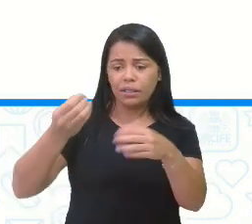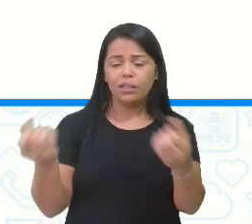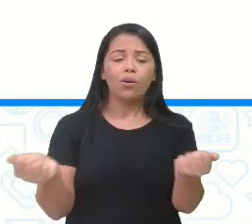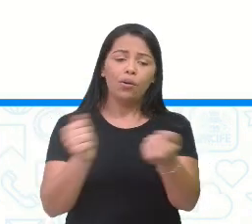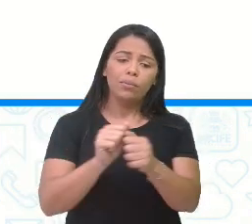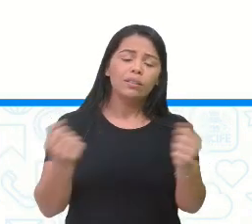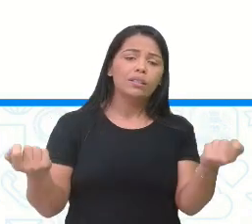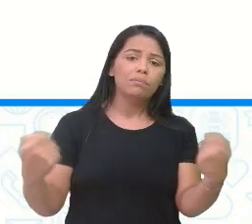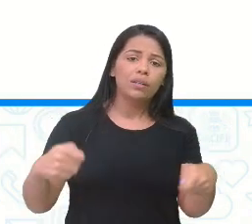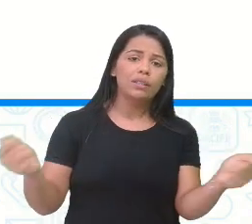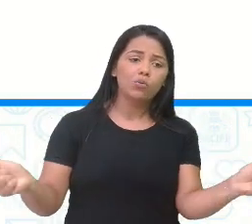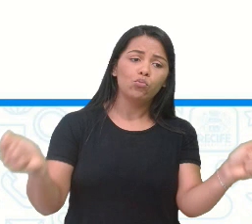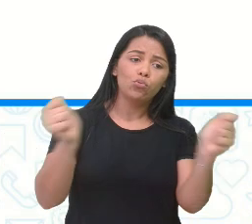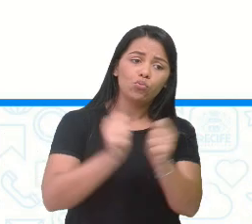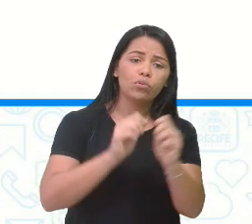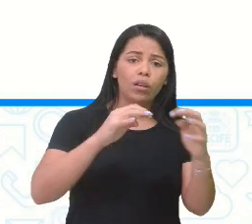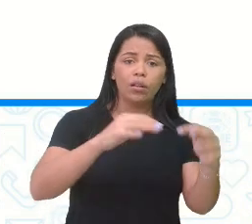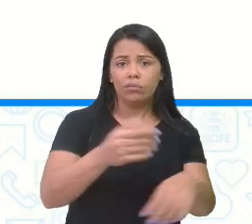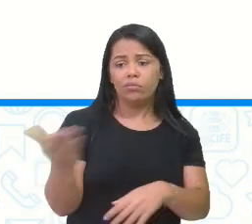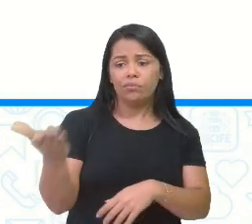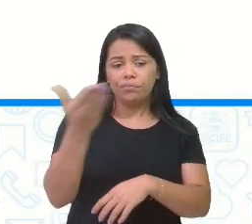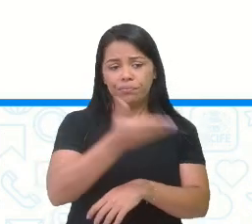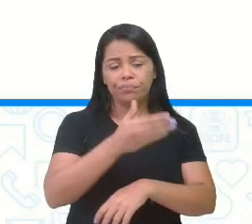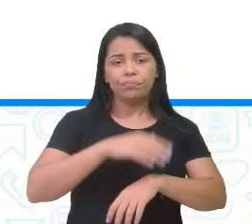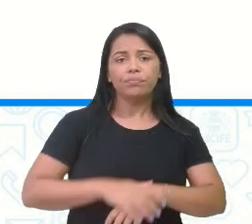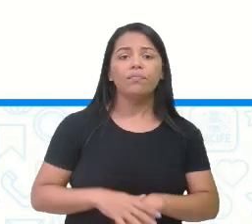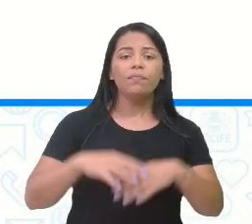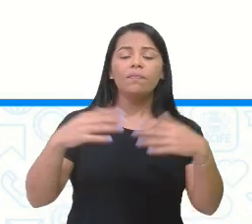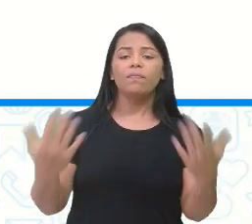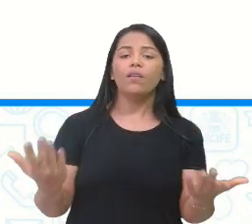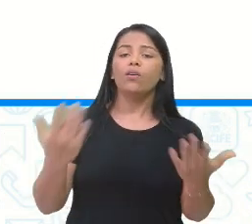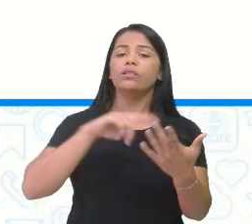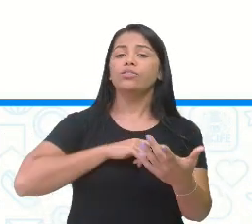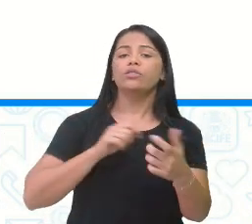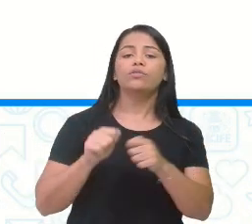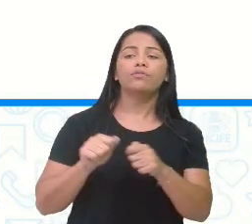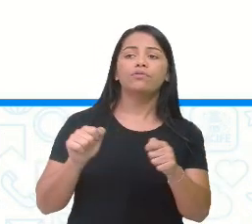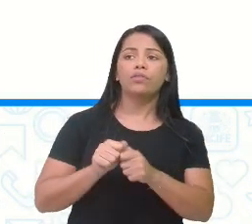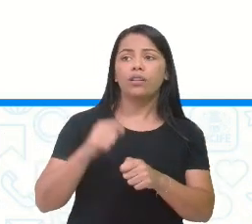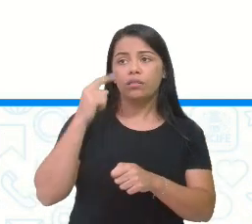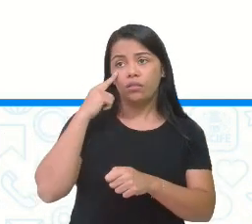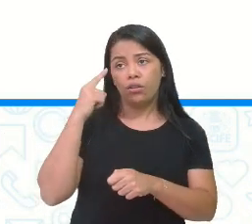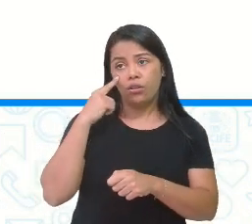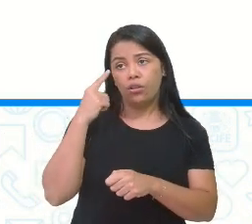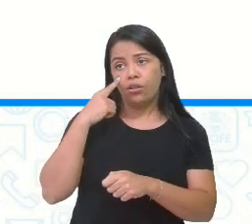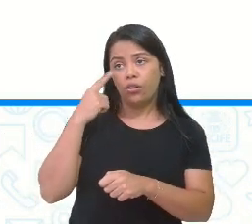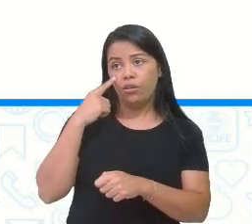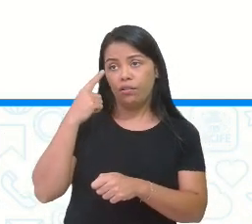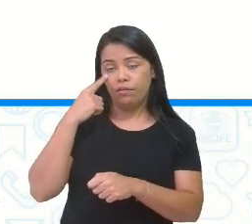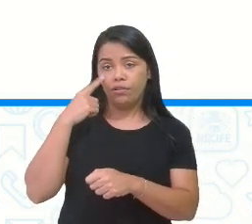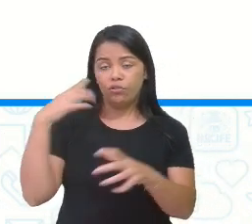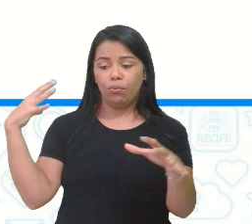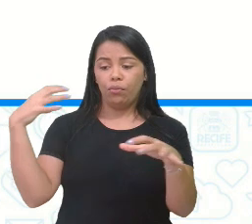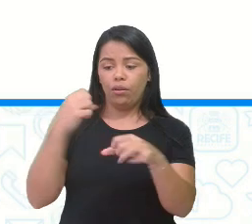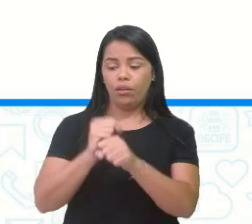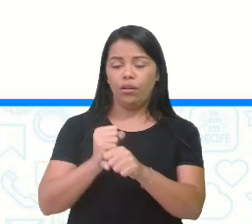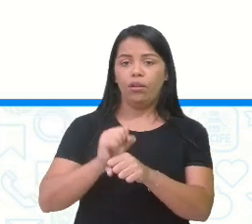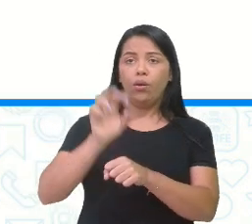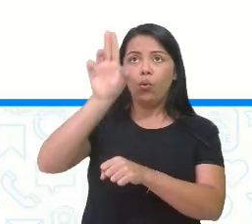que juntar tudo. E aí, quando a gente vai fazer essa operação, unidade embaixo de unidade,